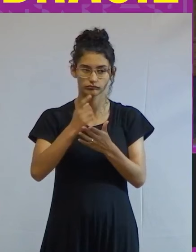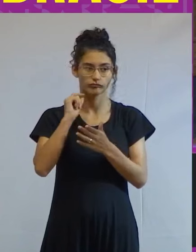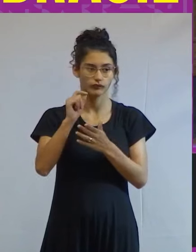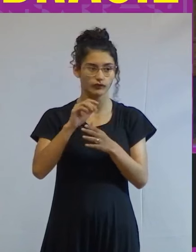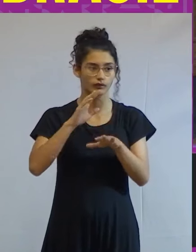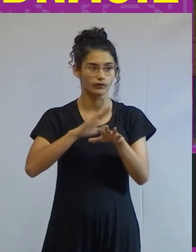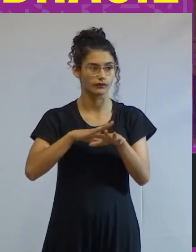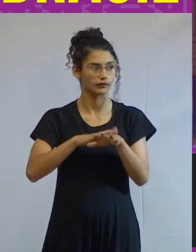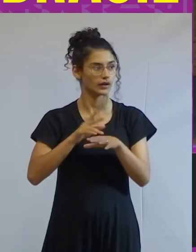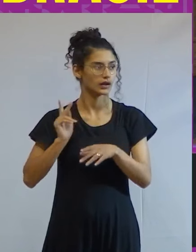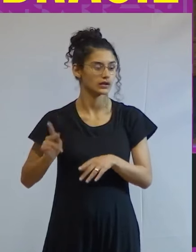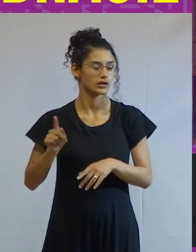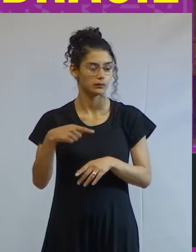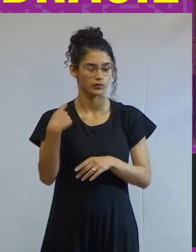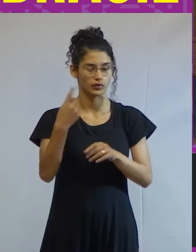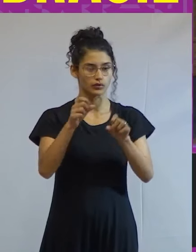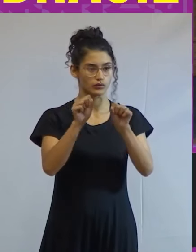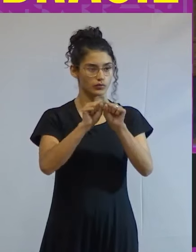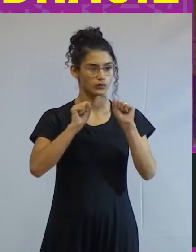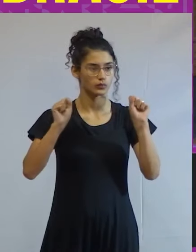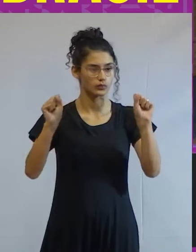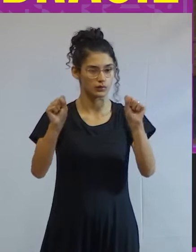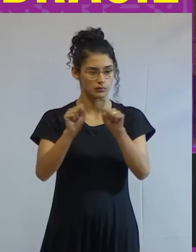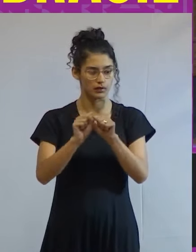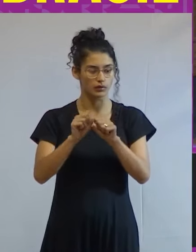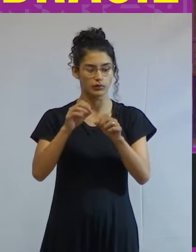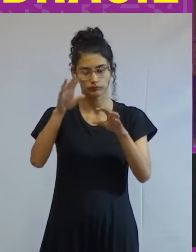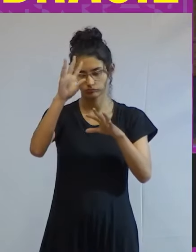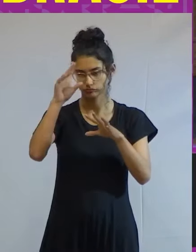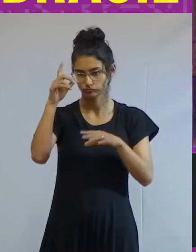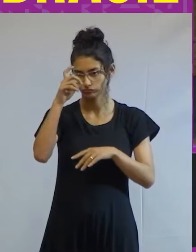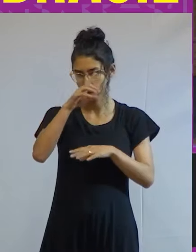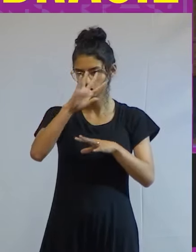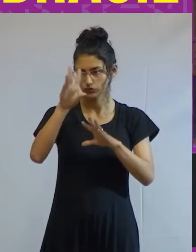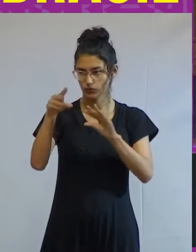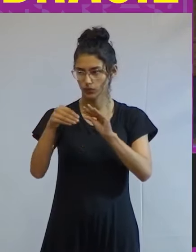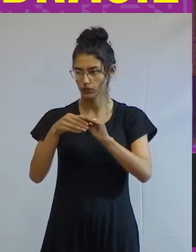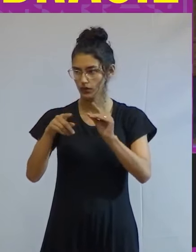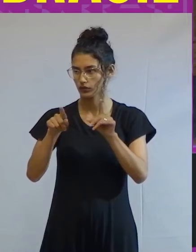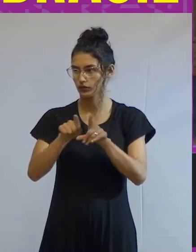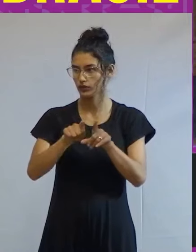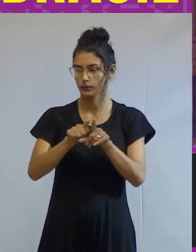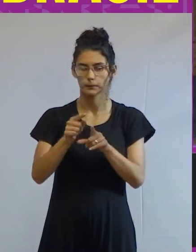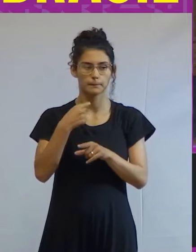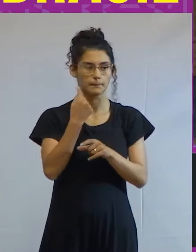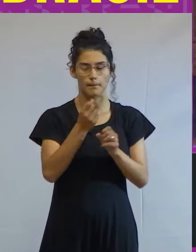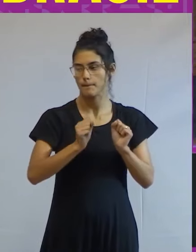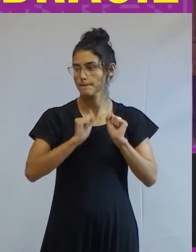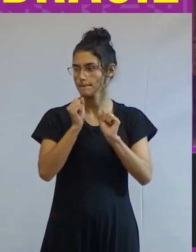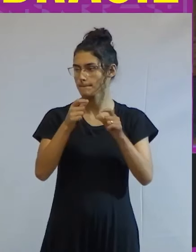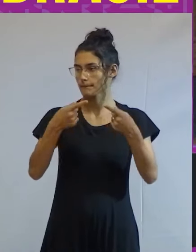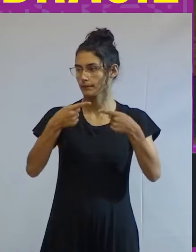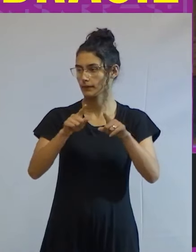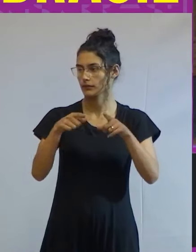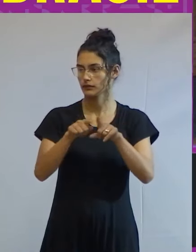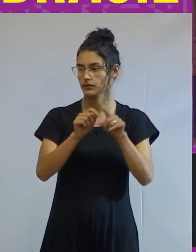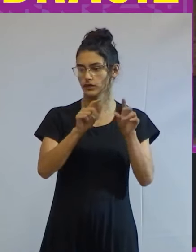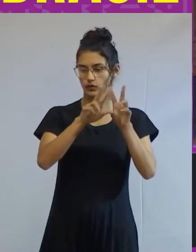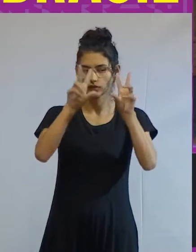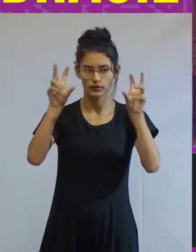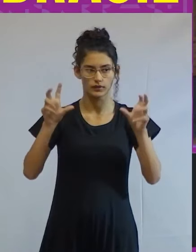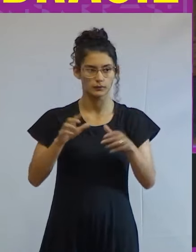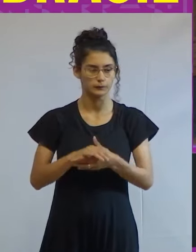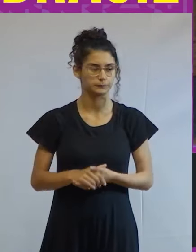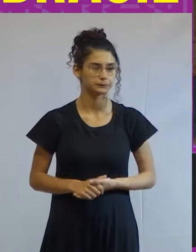torna sempre o nosso seminário mais complexo e completo, para que a gente possa problematizar as temáticas.